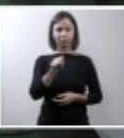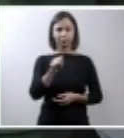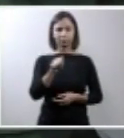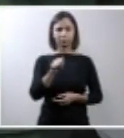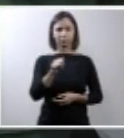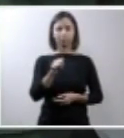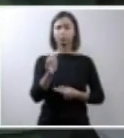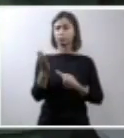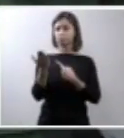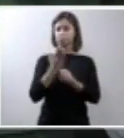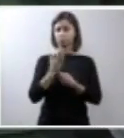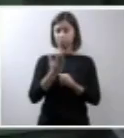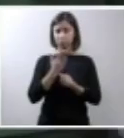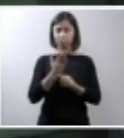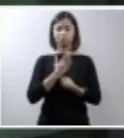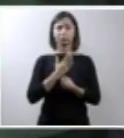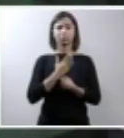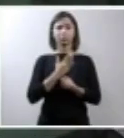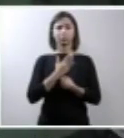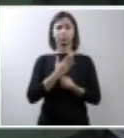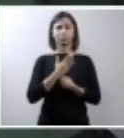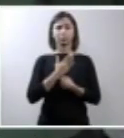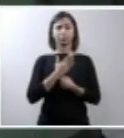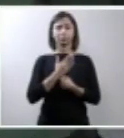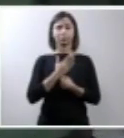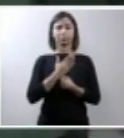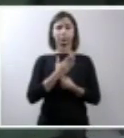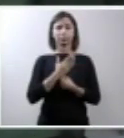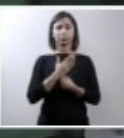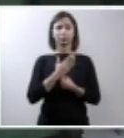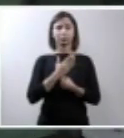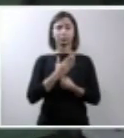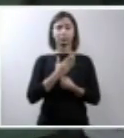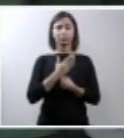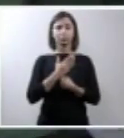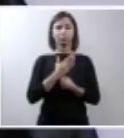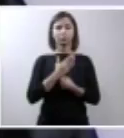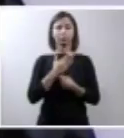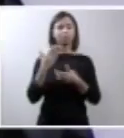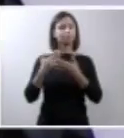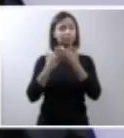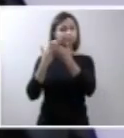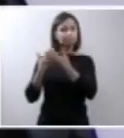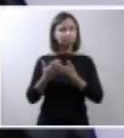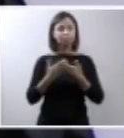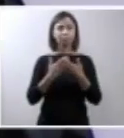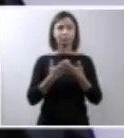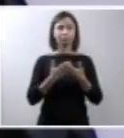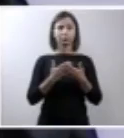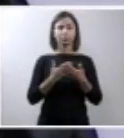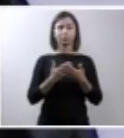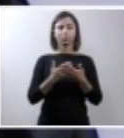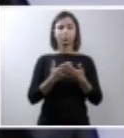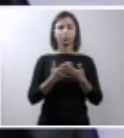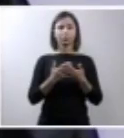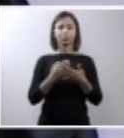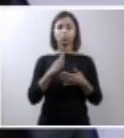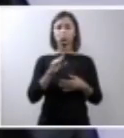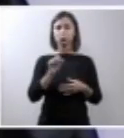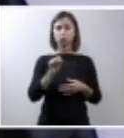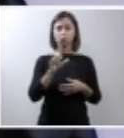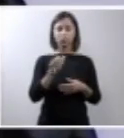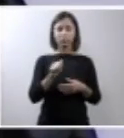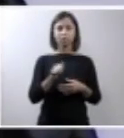colaboração, a colaboração prestada na busca de um melhor desfecho